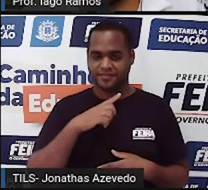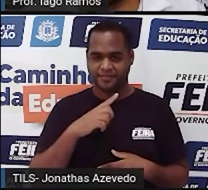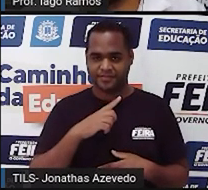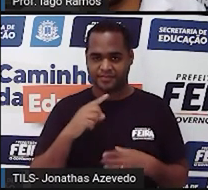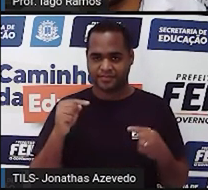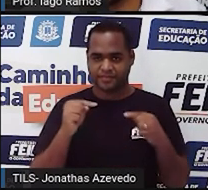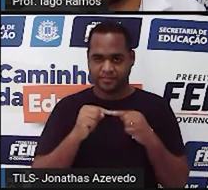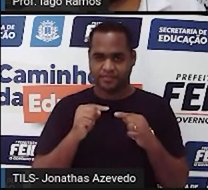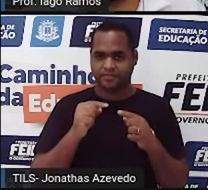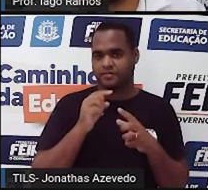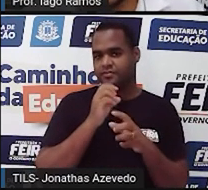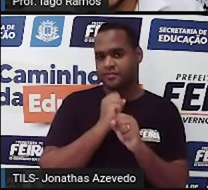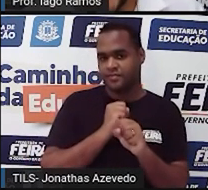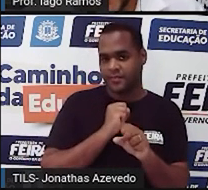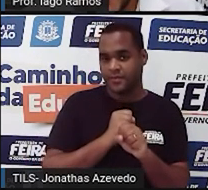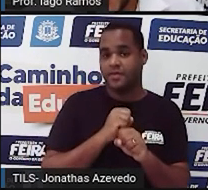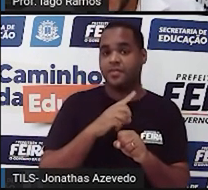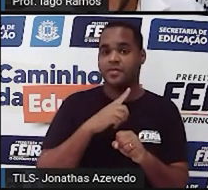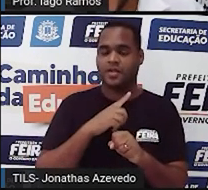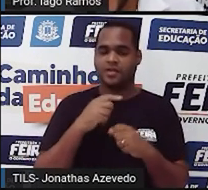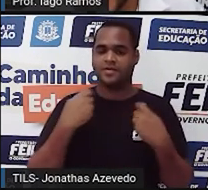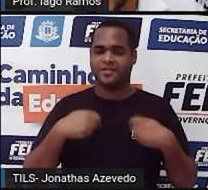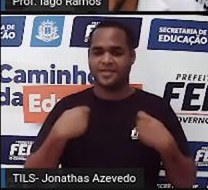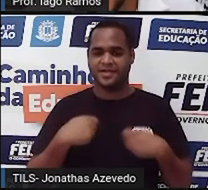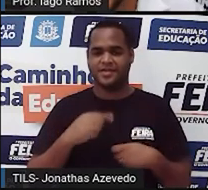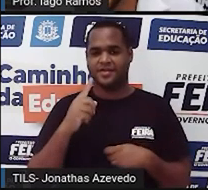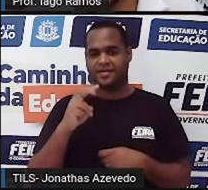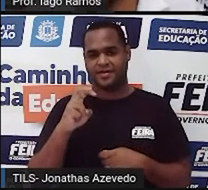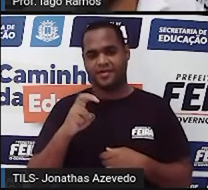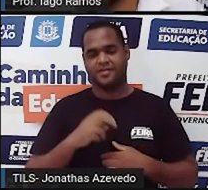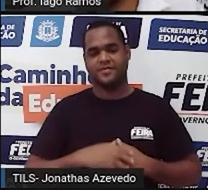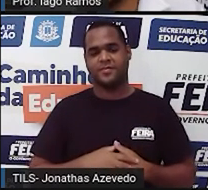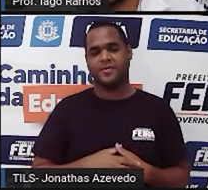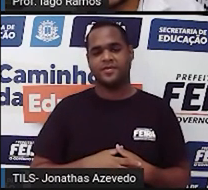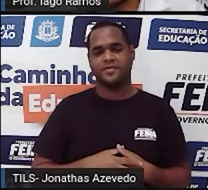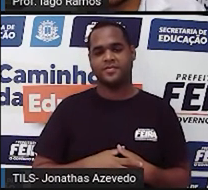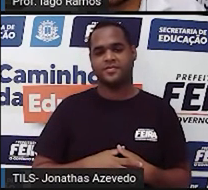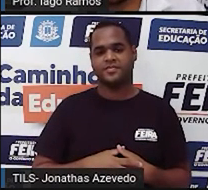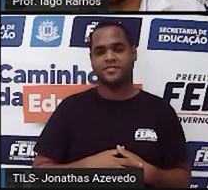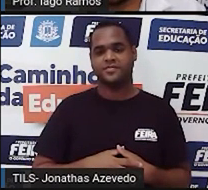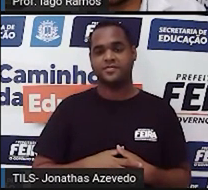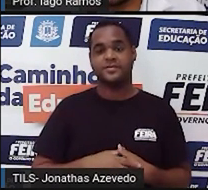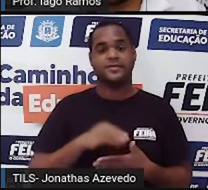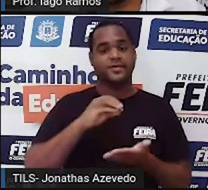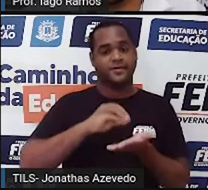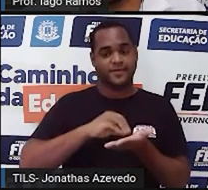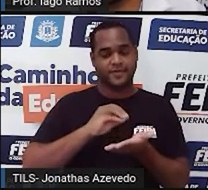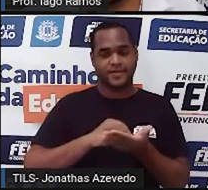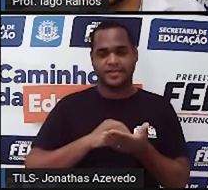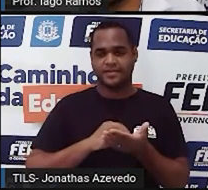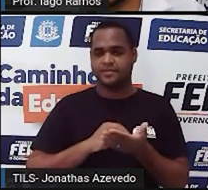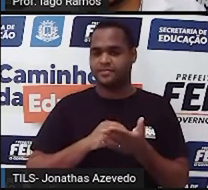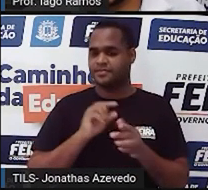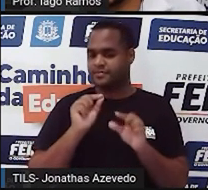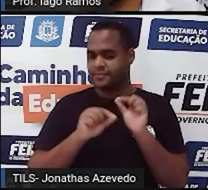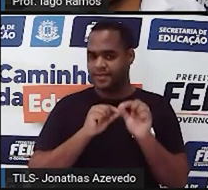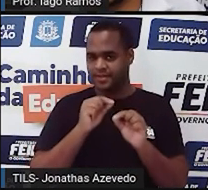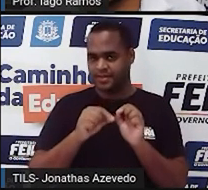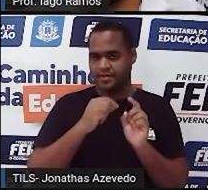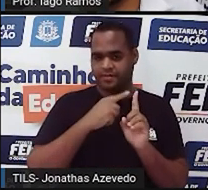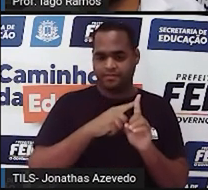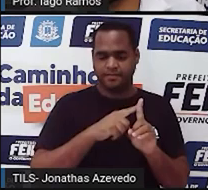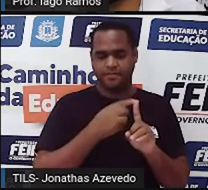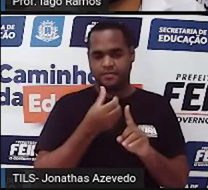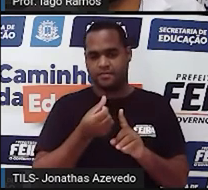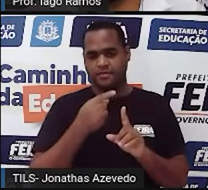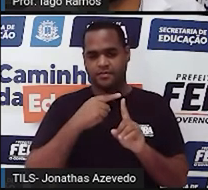o 5 e com o 1 vai ter que dar 15 Certo? Está faltando esse aqui também que quando você fizer mais 6 e